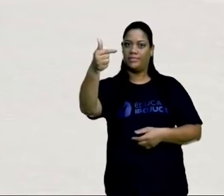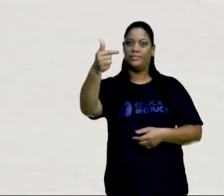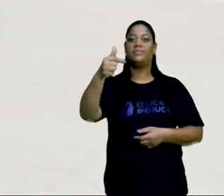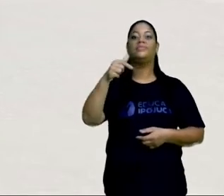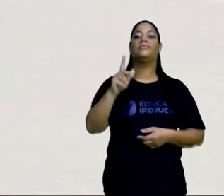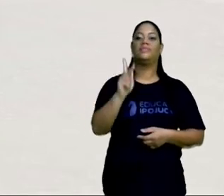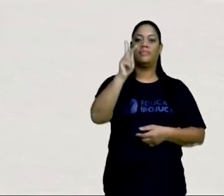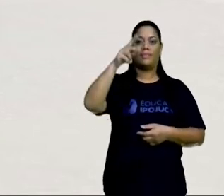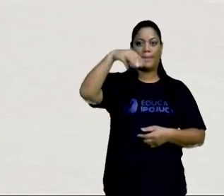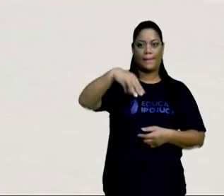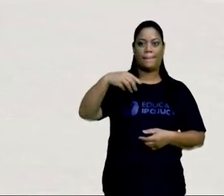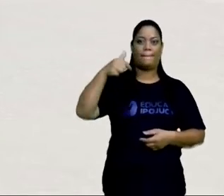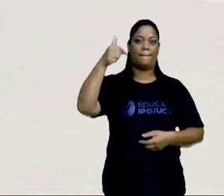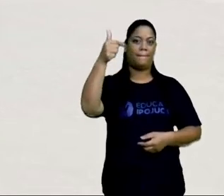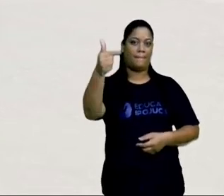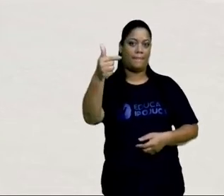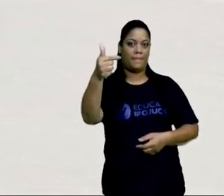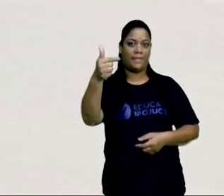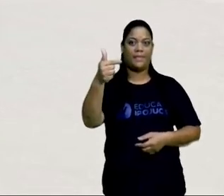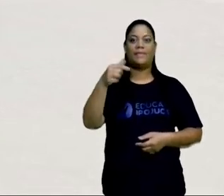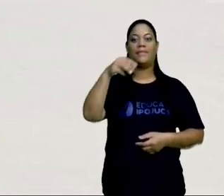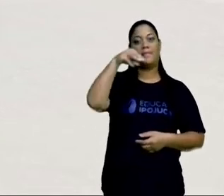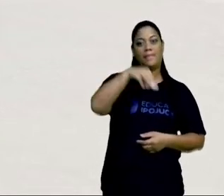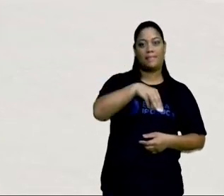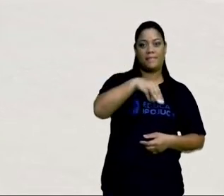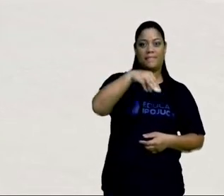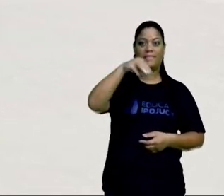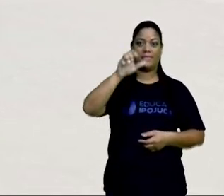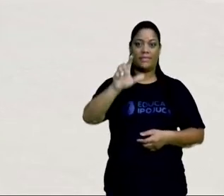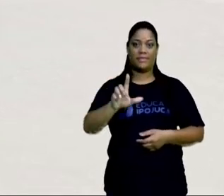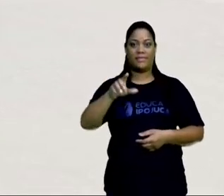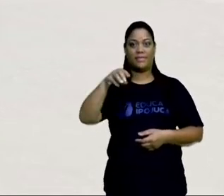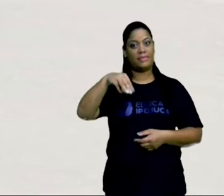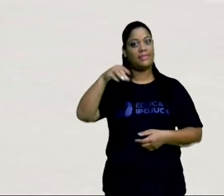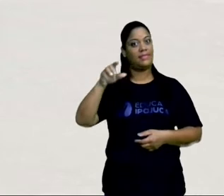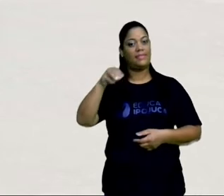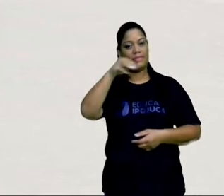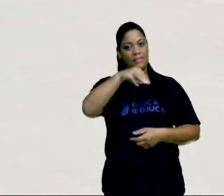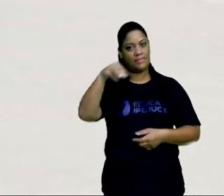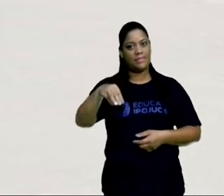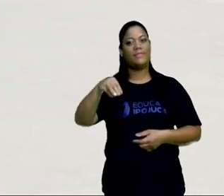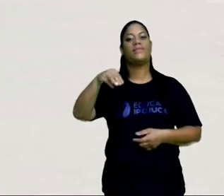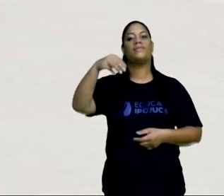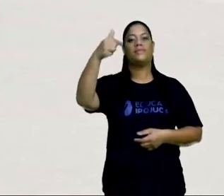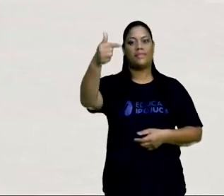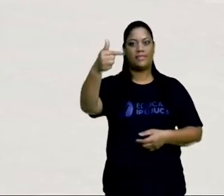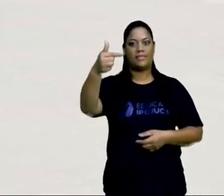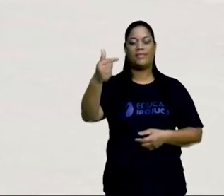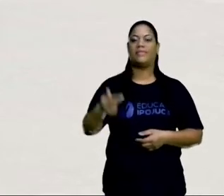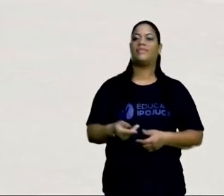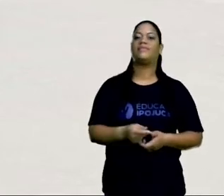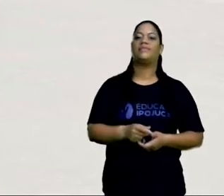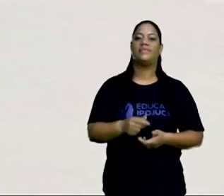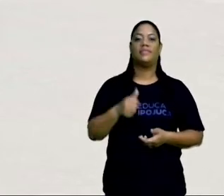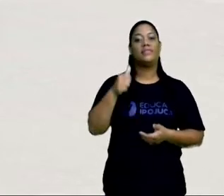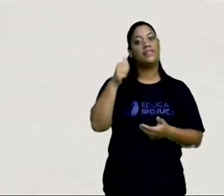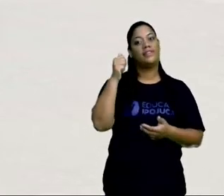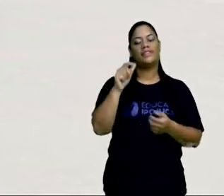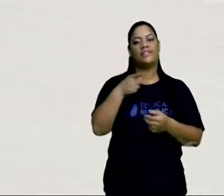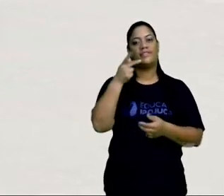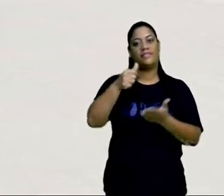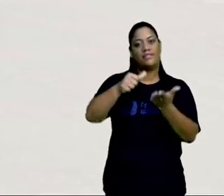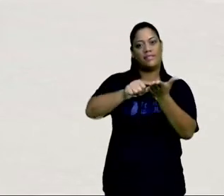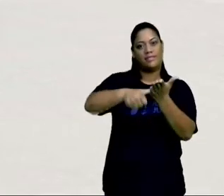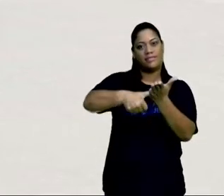falando de quilômetros, quilômetros quadrados. Se a gente está falando de milímetro, vai ser milímetro quadrado. Se a falando de polegada, vai ser polegada